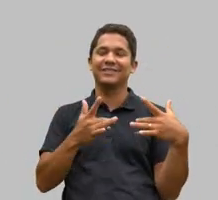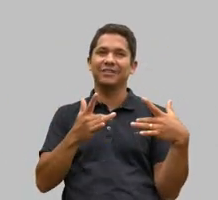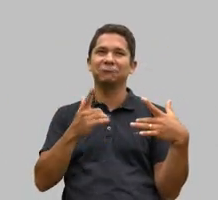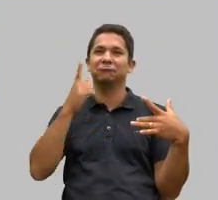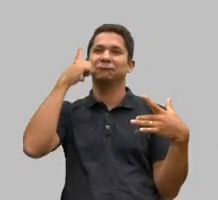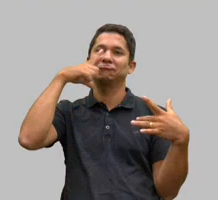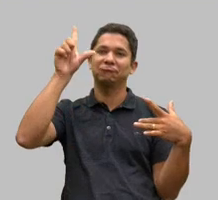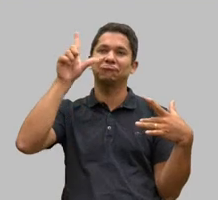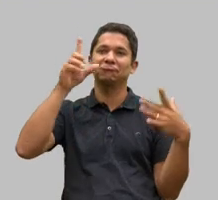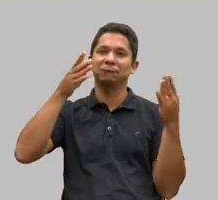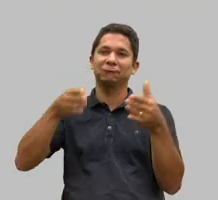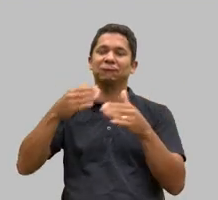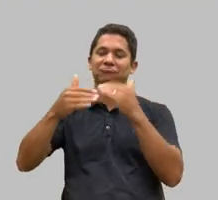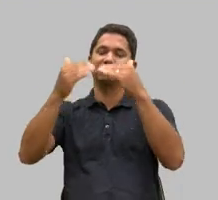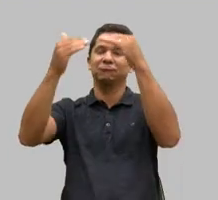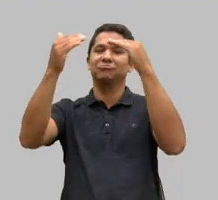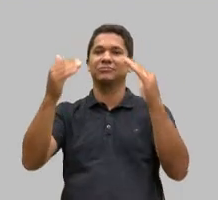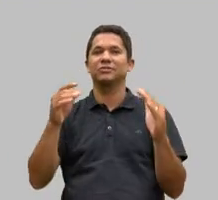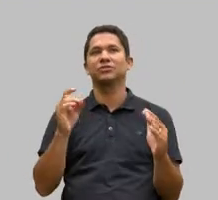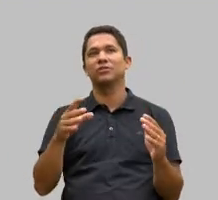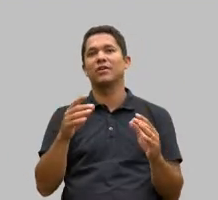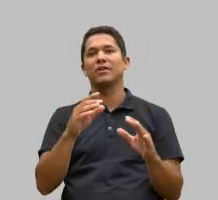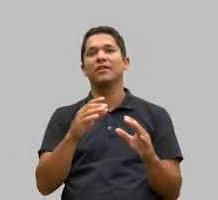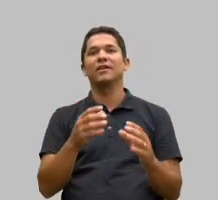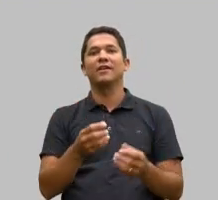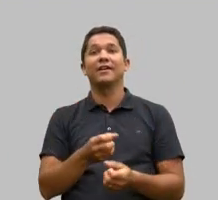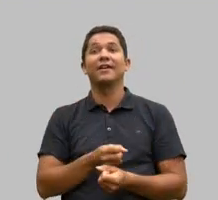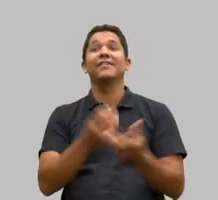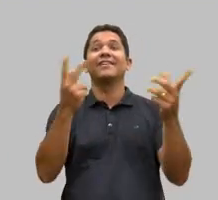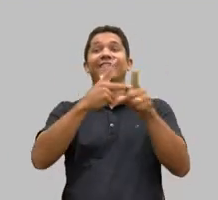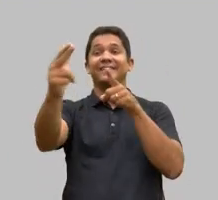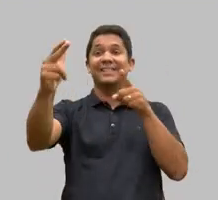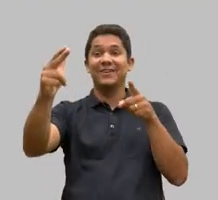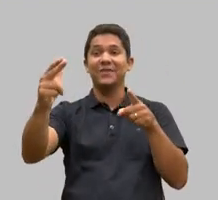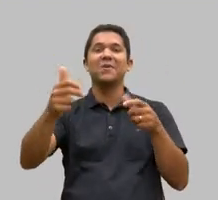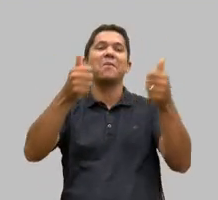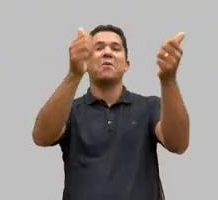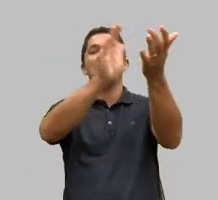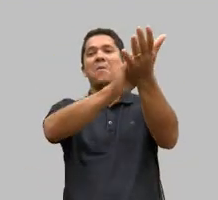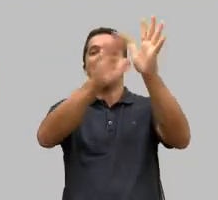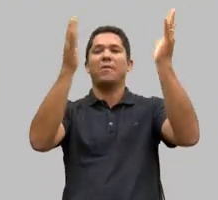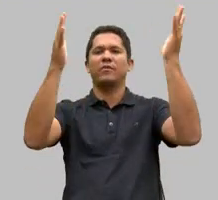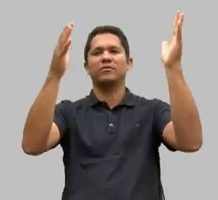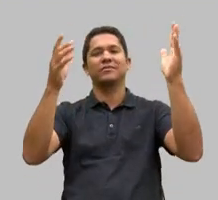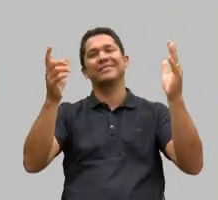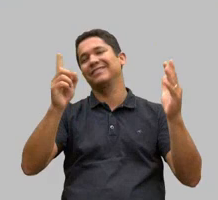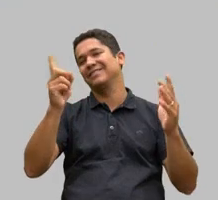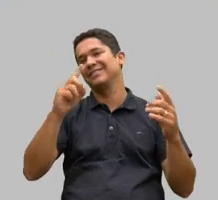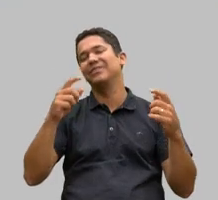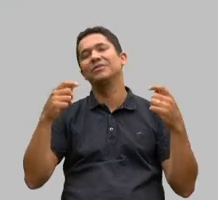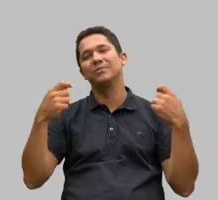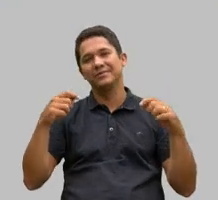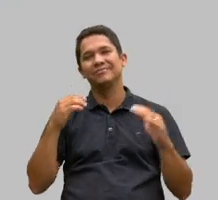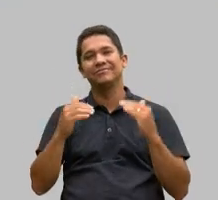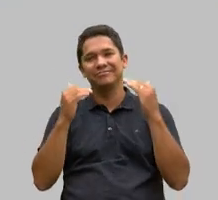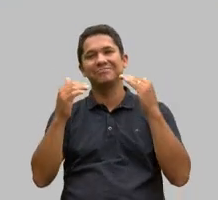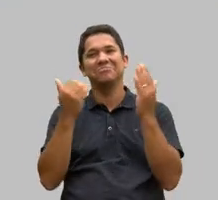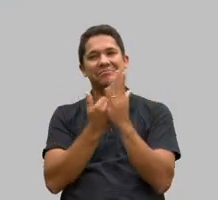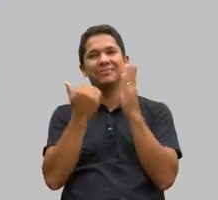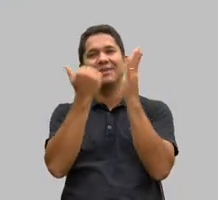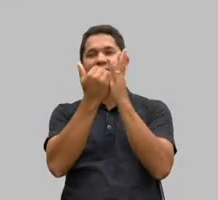E não apenas julgar corfete nas poucas vitórias até aqui do voluntariado, que, na verdade, não são tão poucas, são muitas,